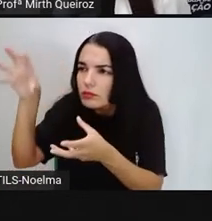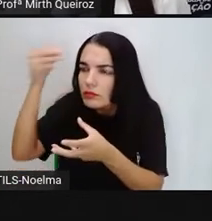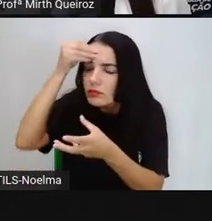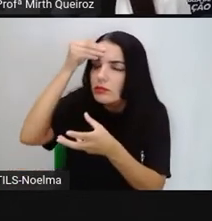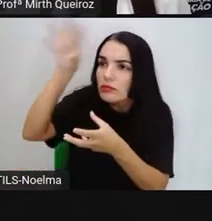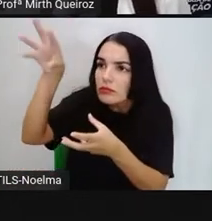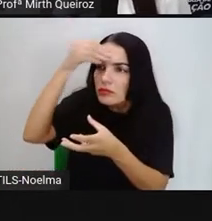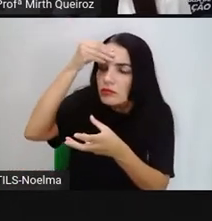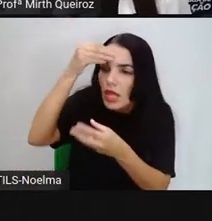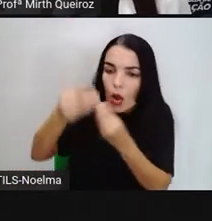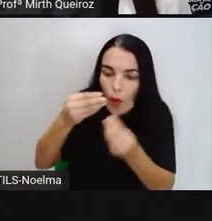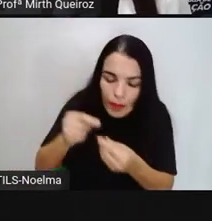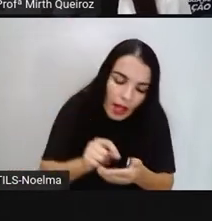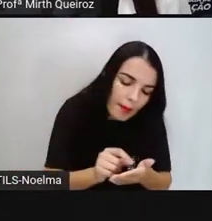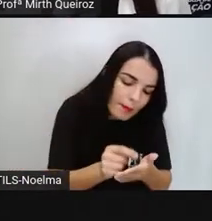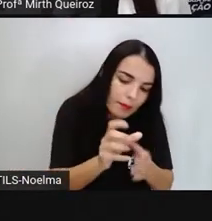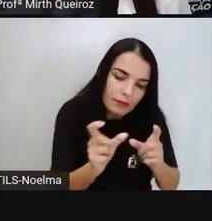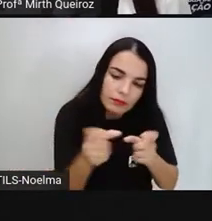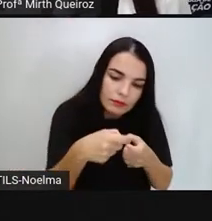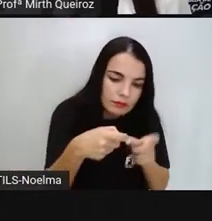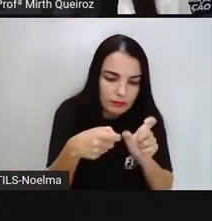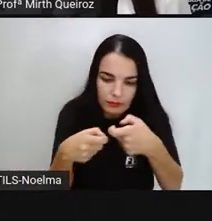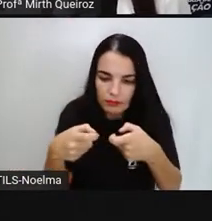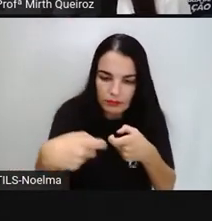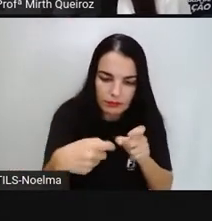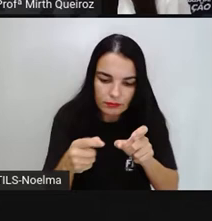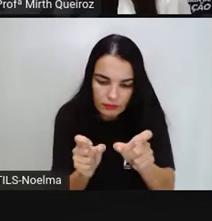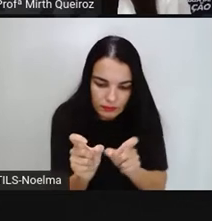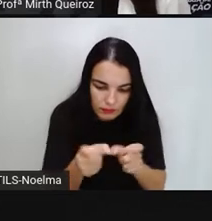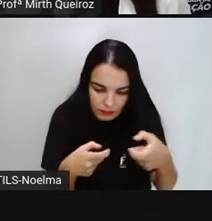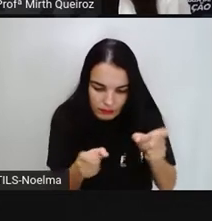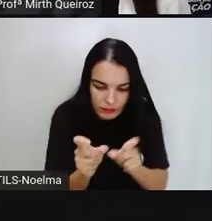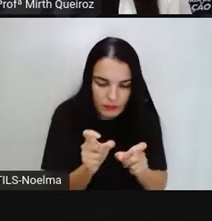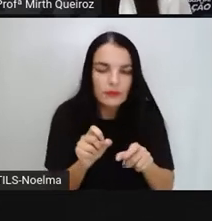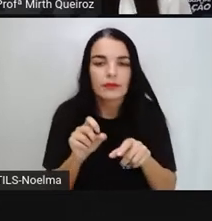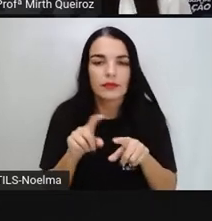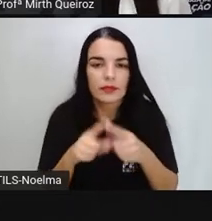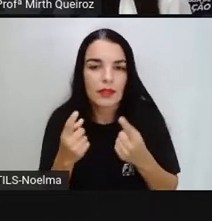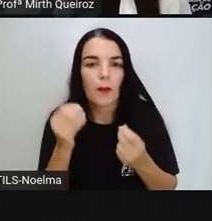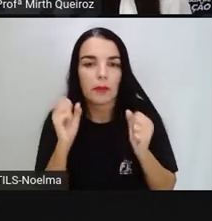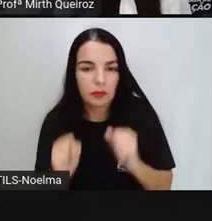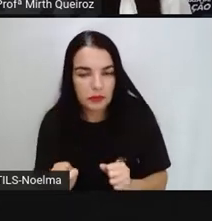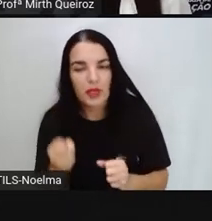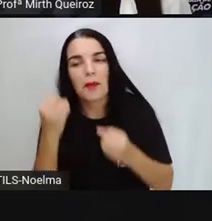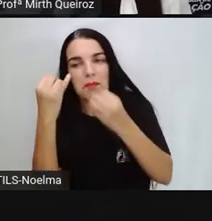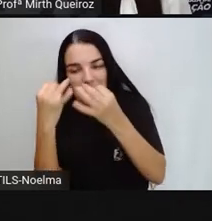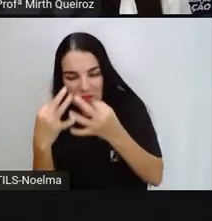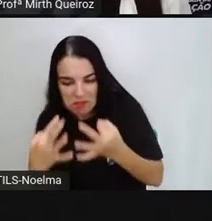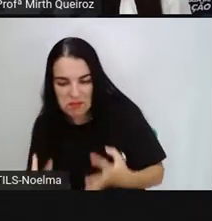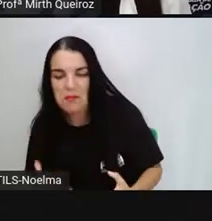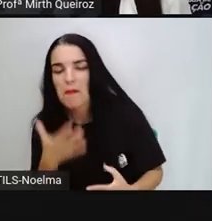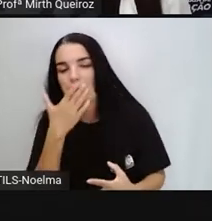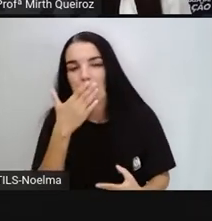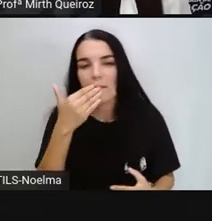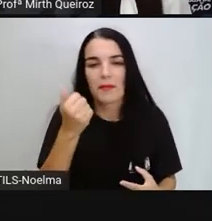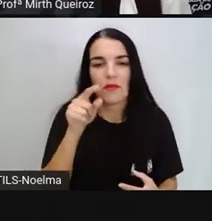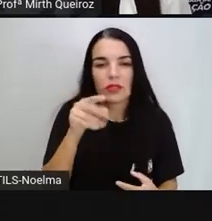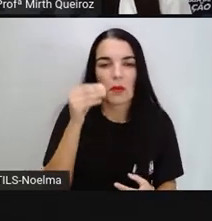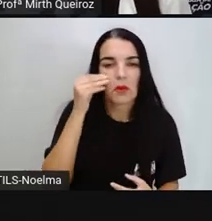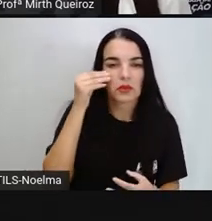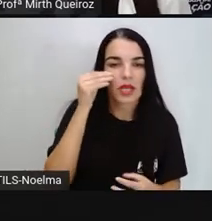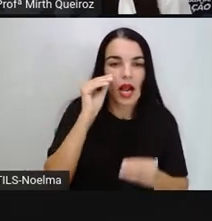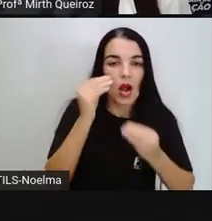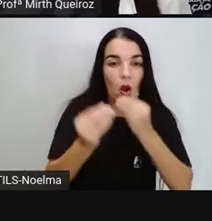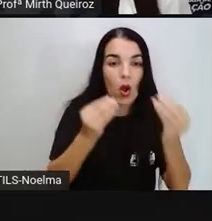mostrar ao mestre tudo o que ele tinha visto. Como o espelho se quebrou, o mestre falou que com as sete peças, ele